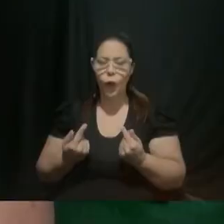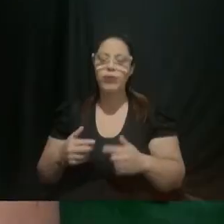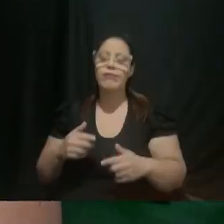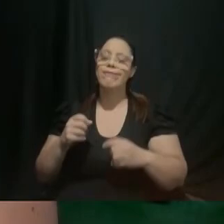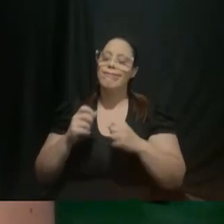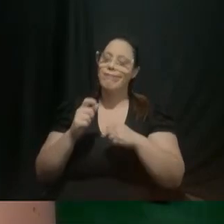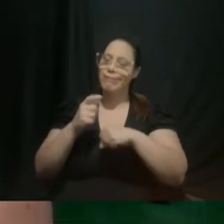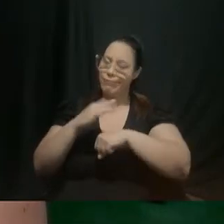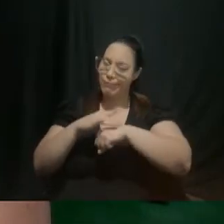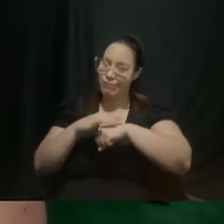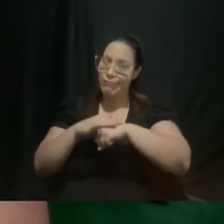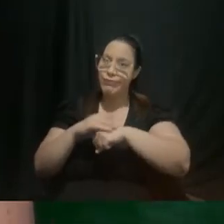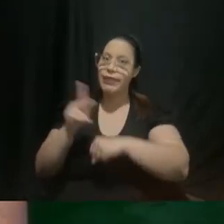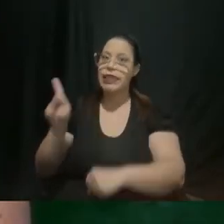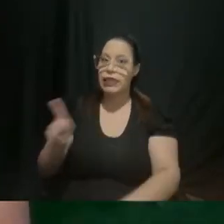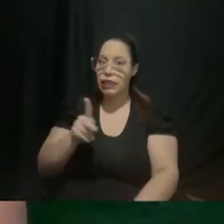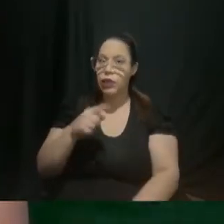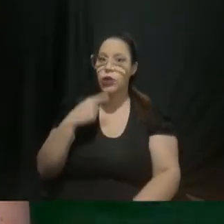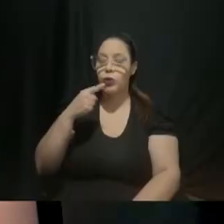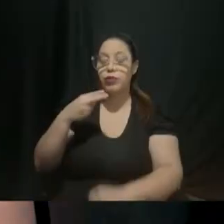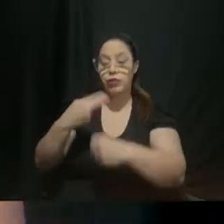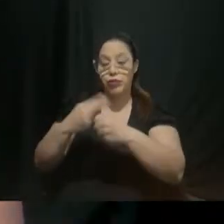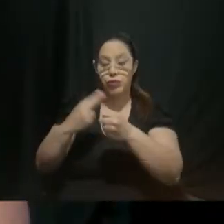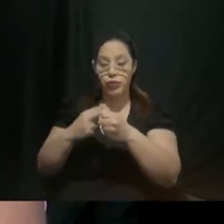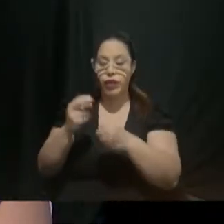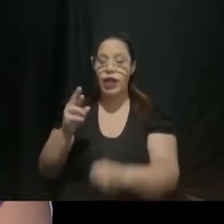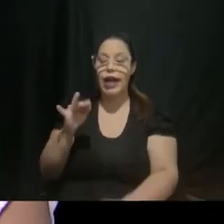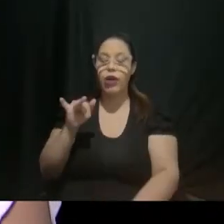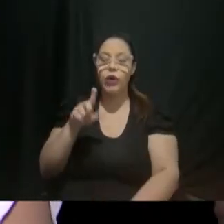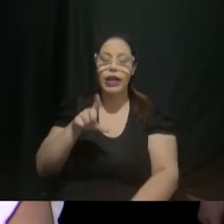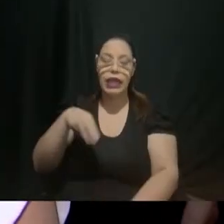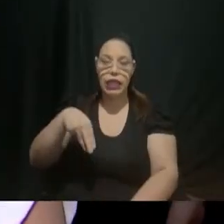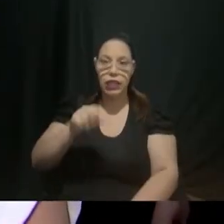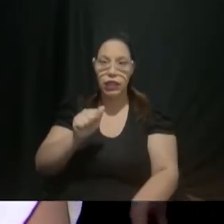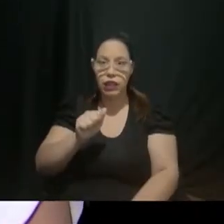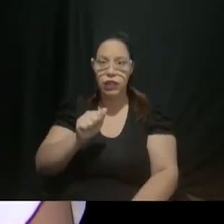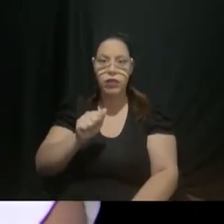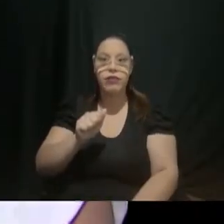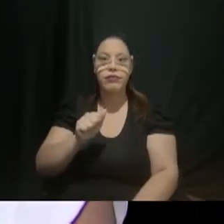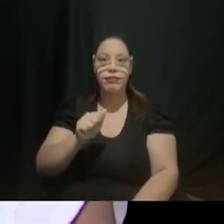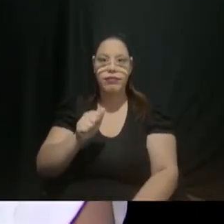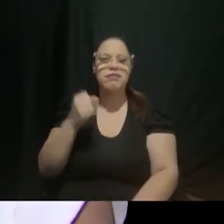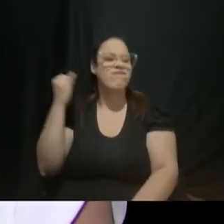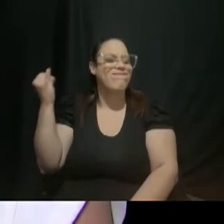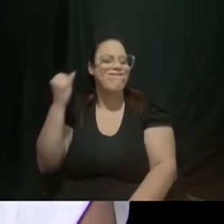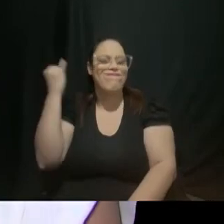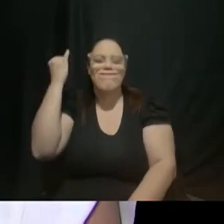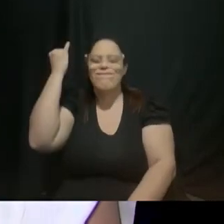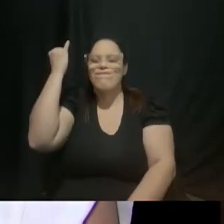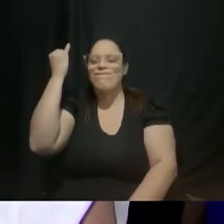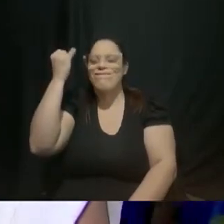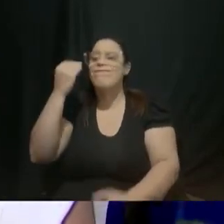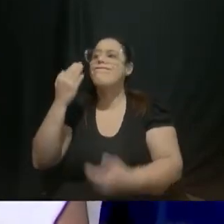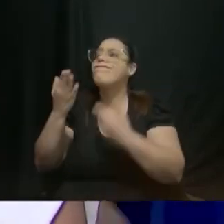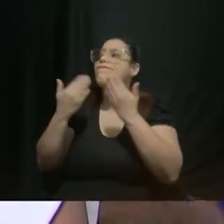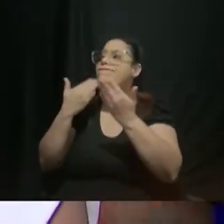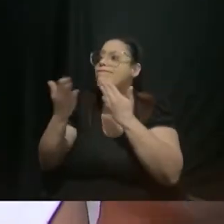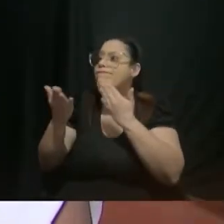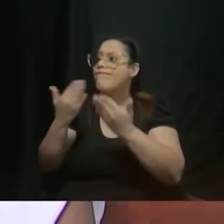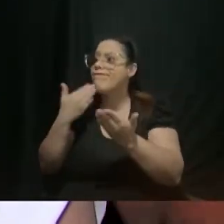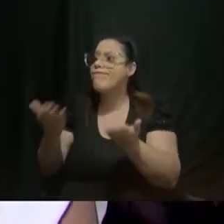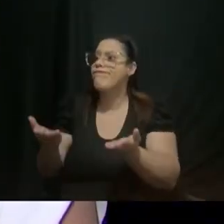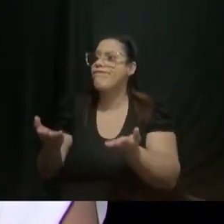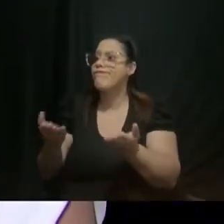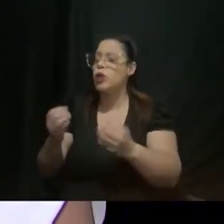de nutrição da Unicamp Caroline Dario Capitani eu acho que é muito importante para a gente debater essa questão do sobrepeso e